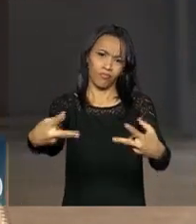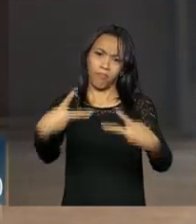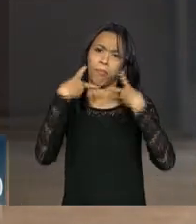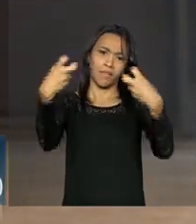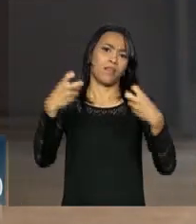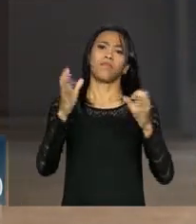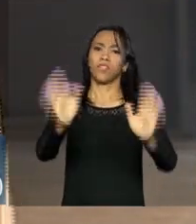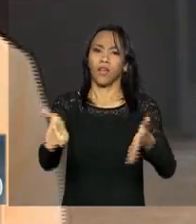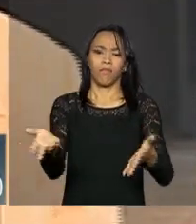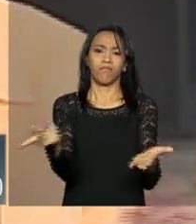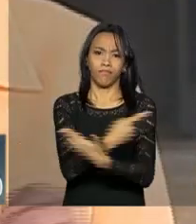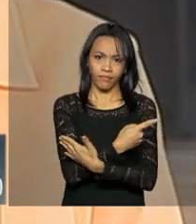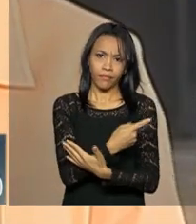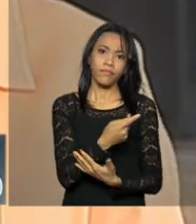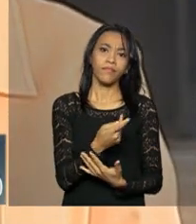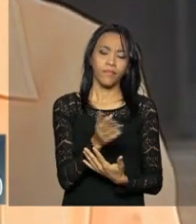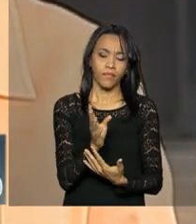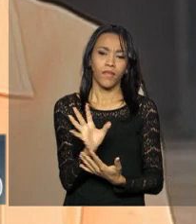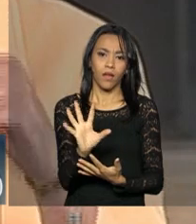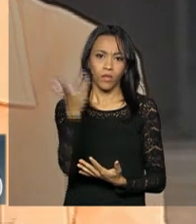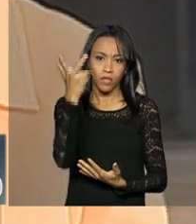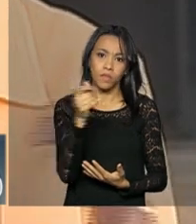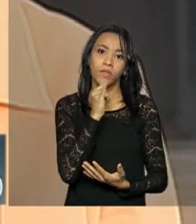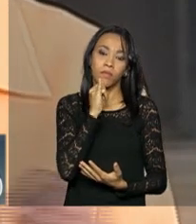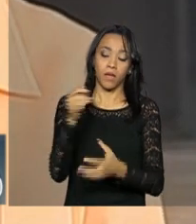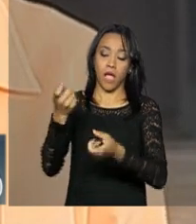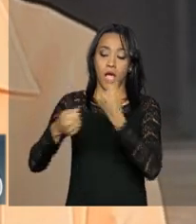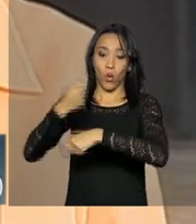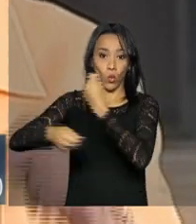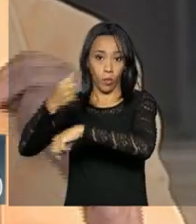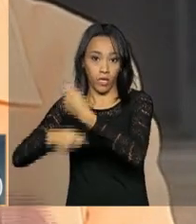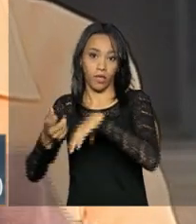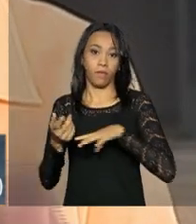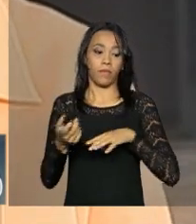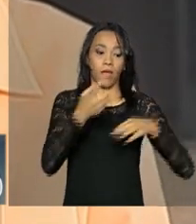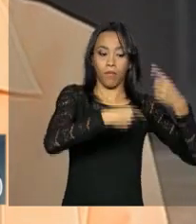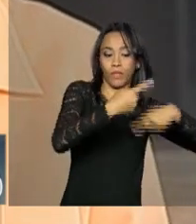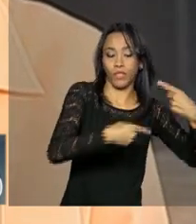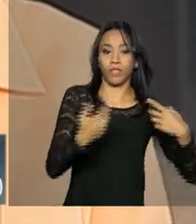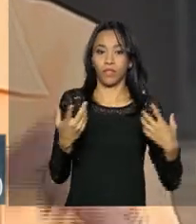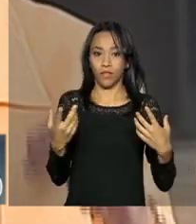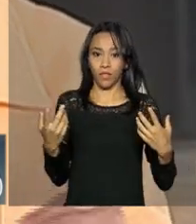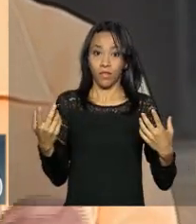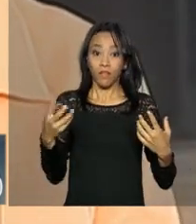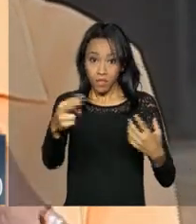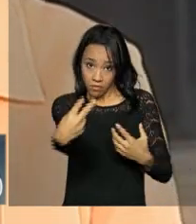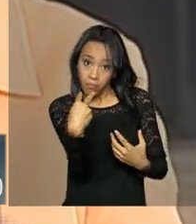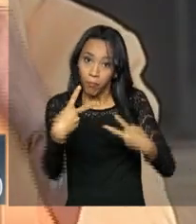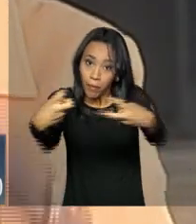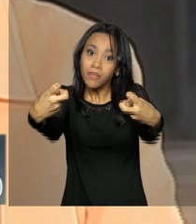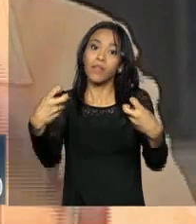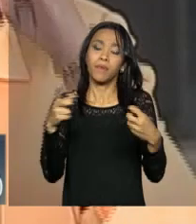um vaso comunicante entre a economia e política. É público e notório no Brasil que